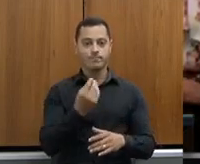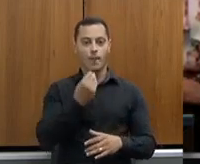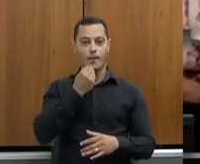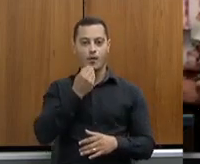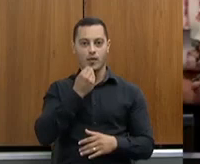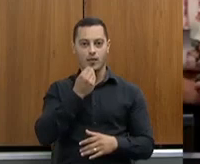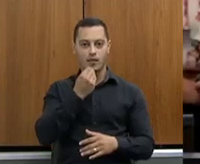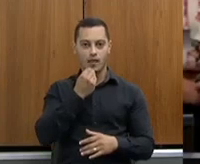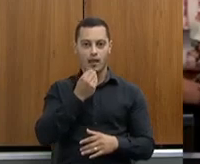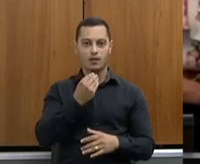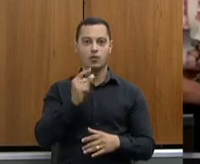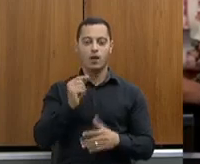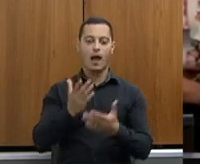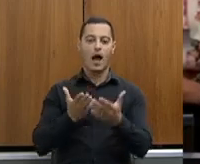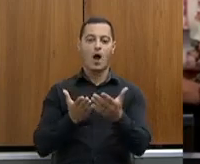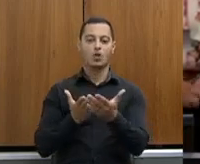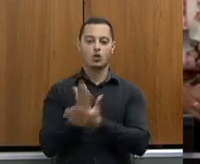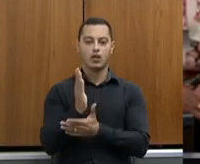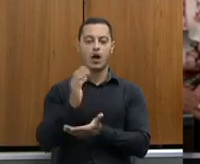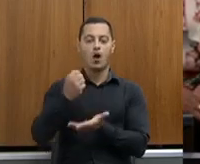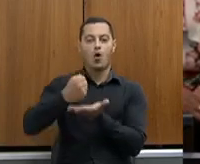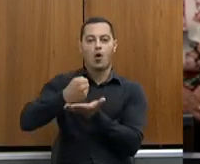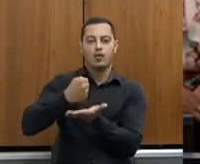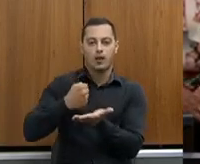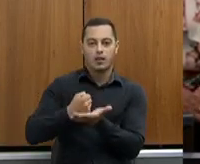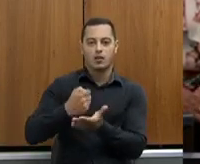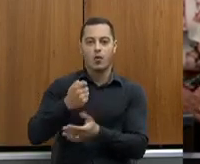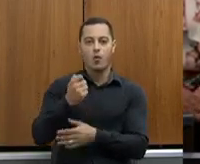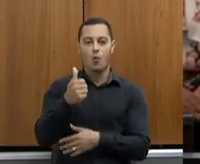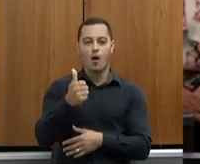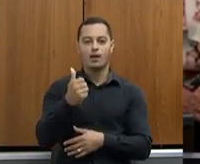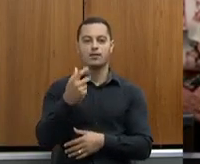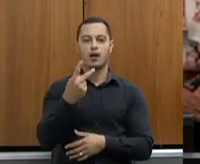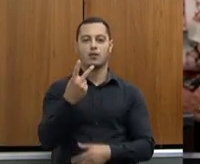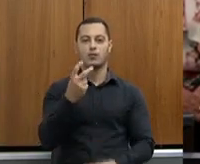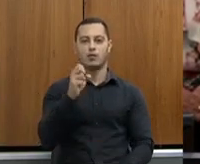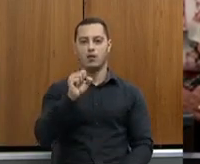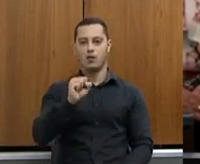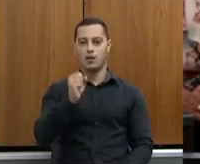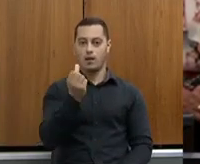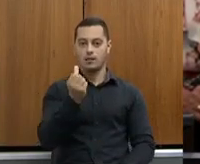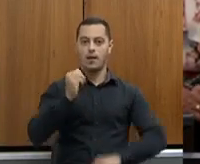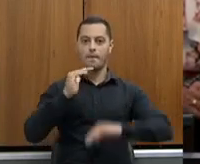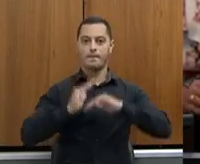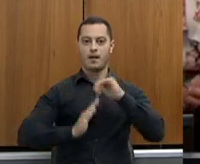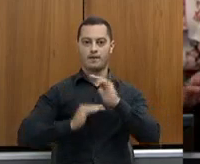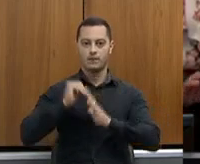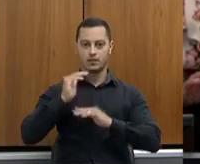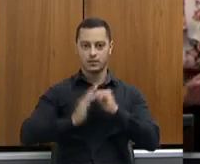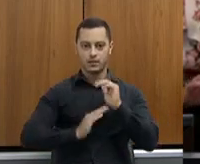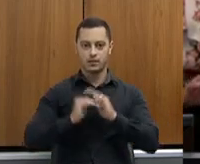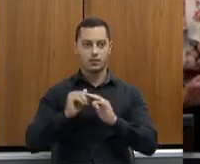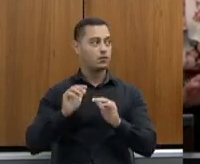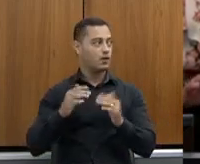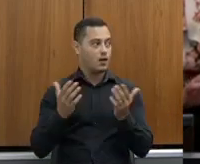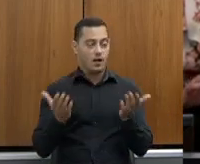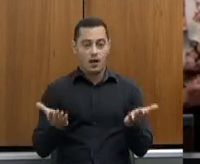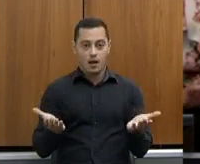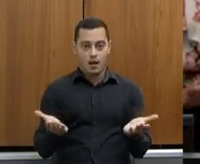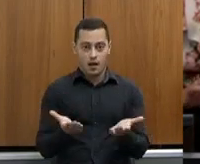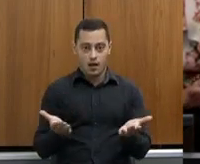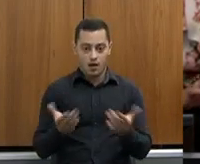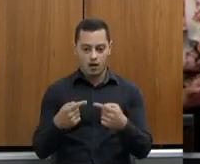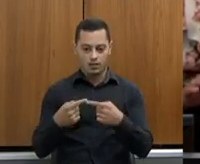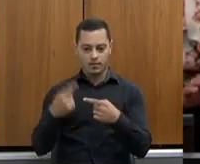a sensibilidade de autorizar a contratação de quase 286 profissionais. Então, agora, na